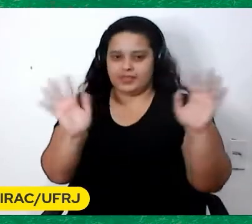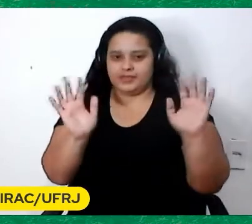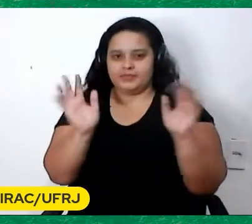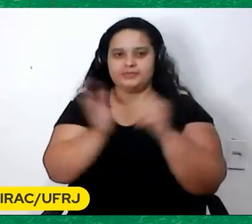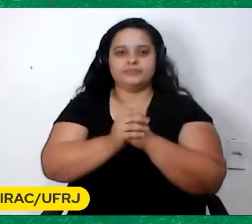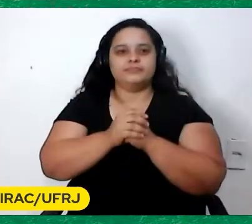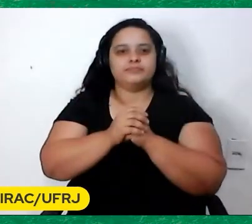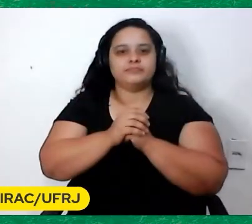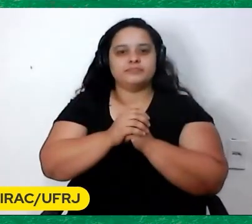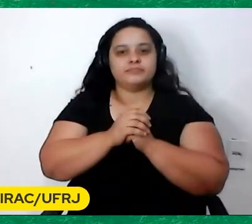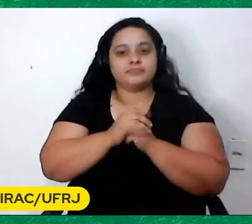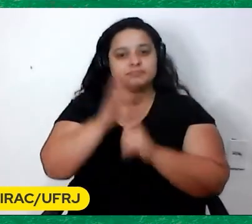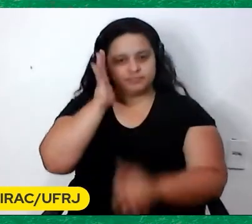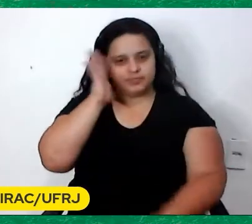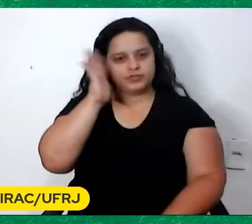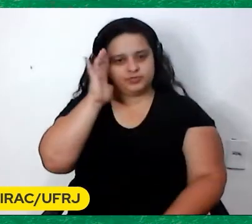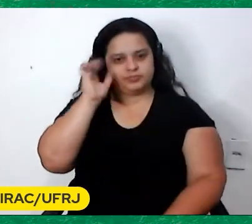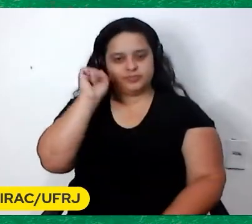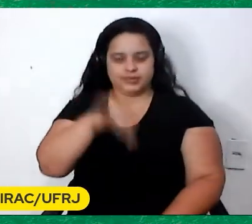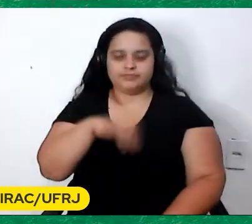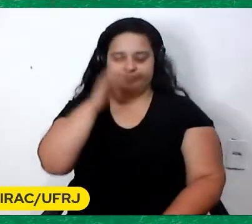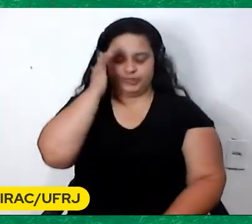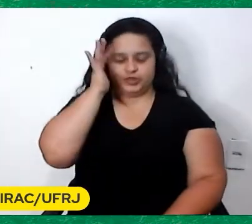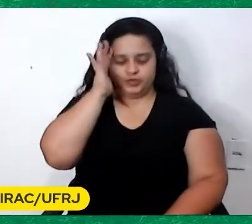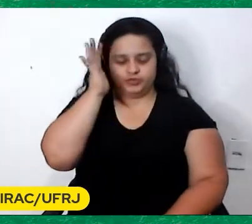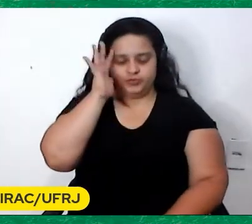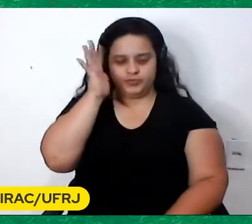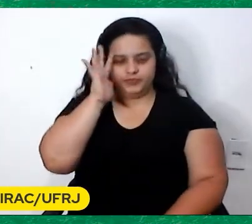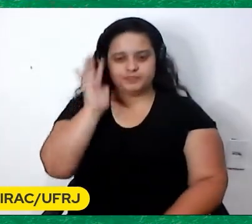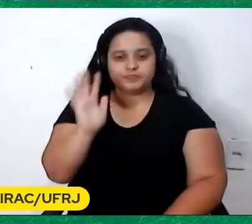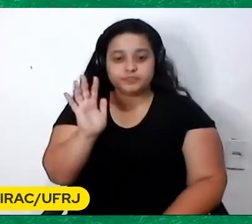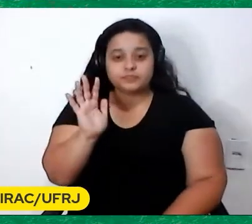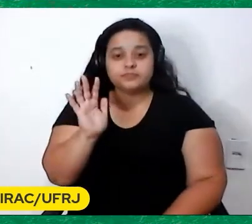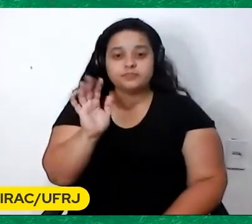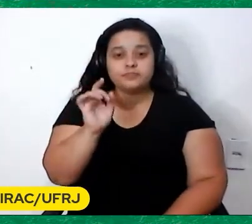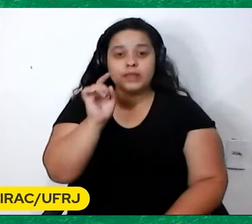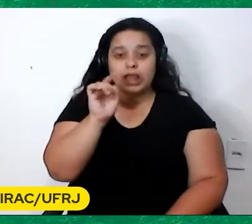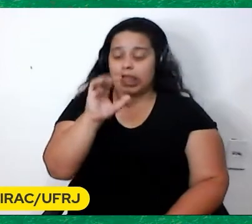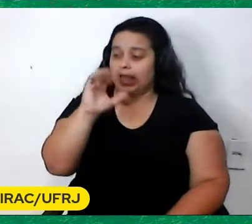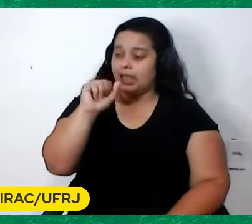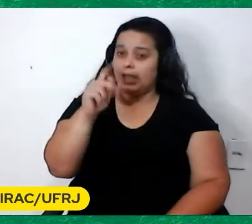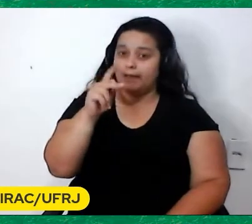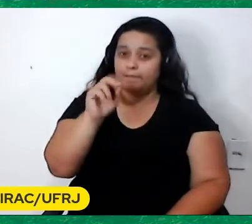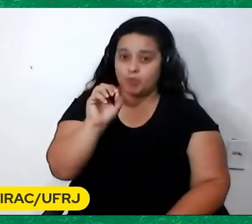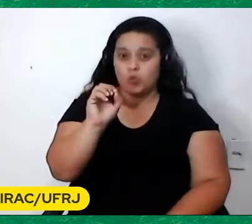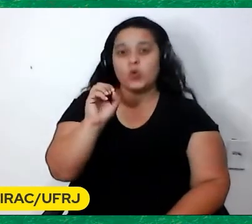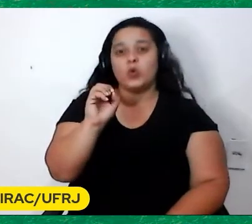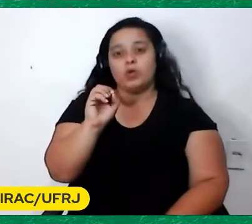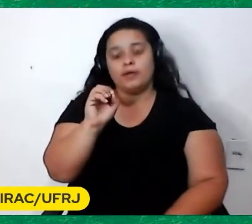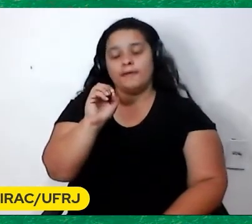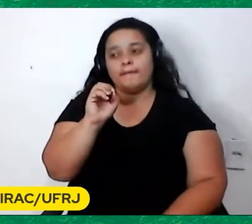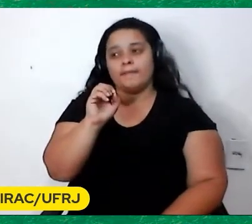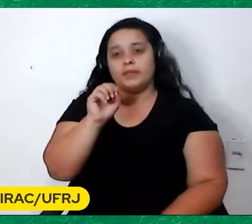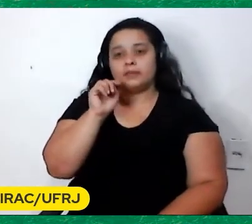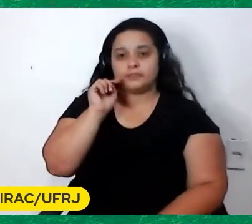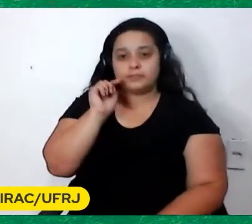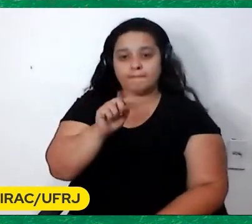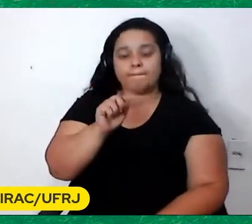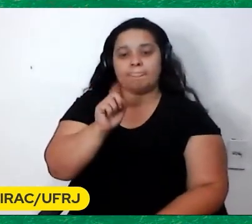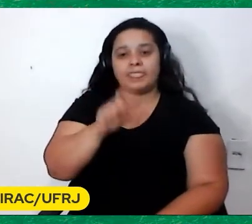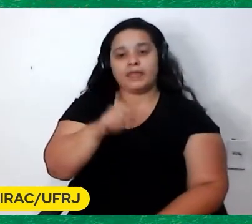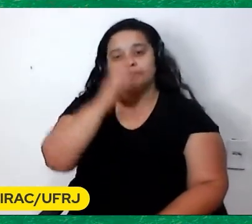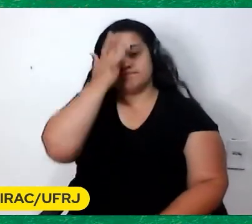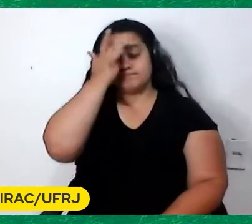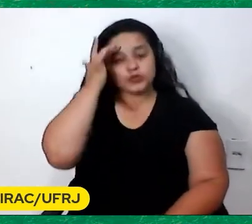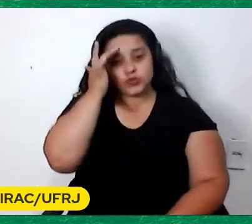Imagino Pois é Mas fora isso O Capô Foi Alguém que